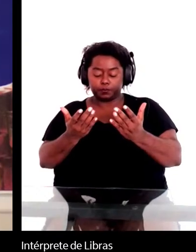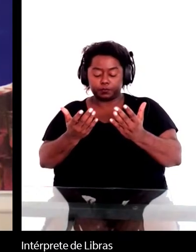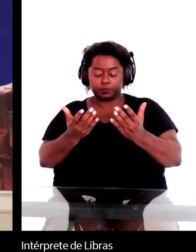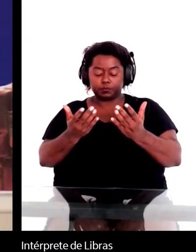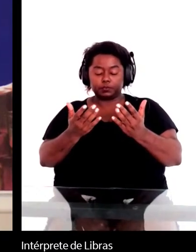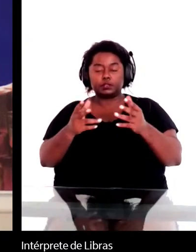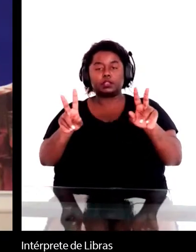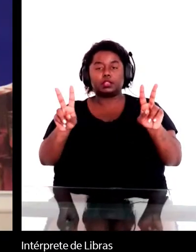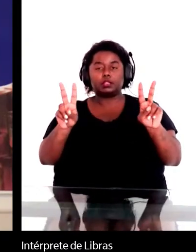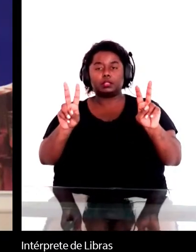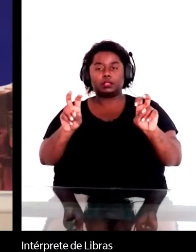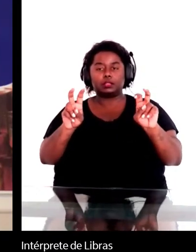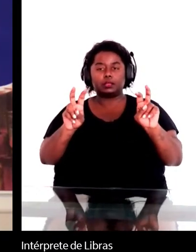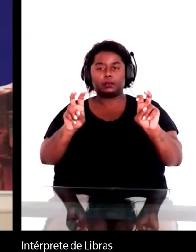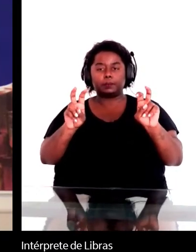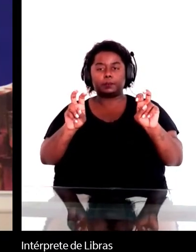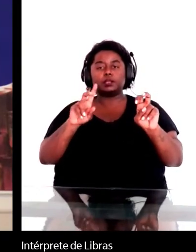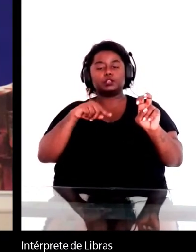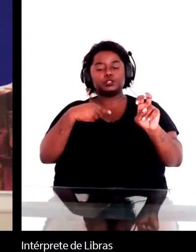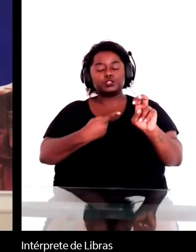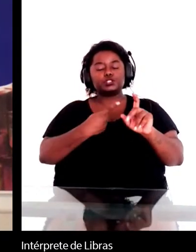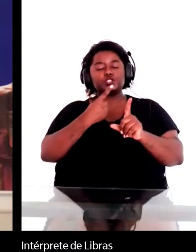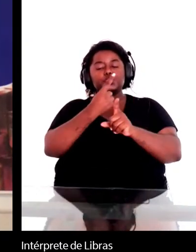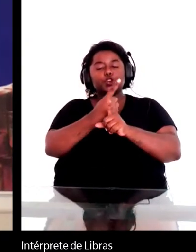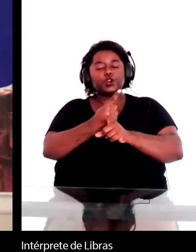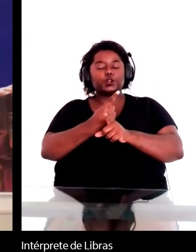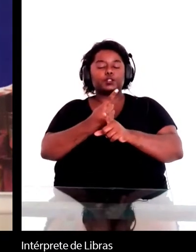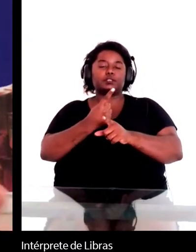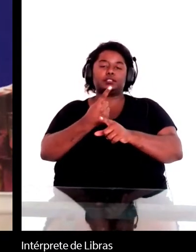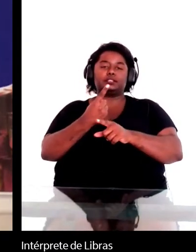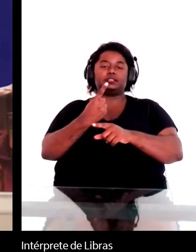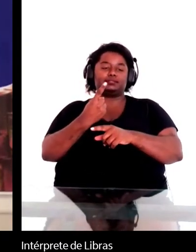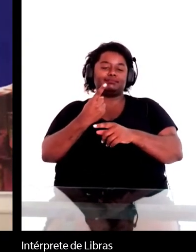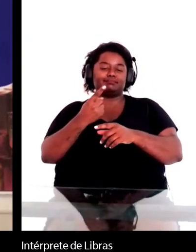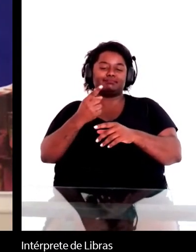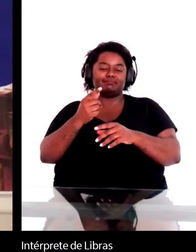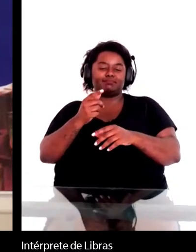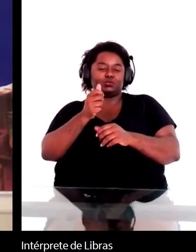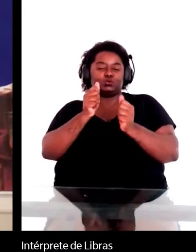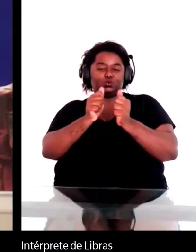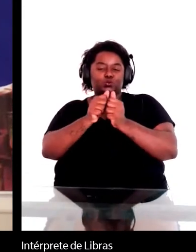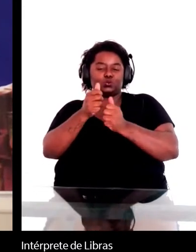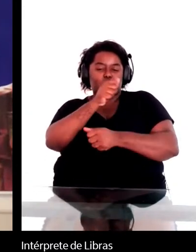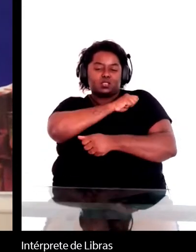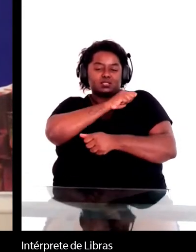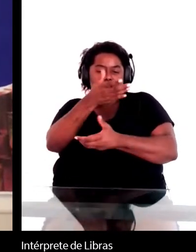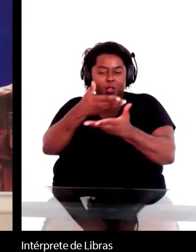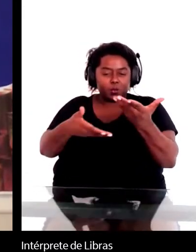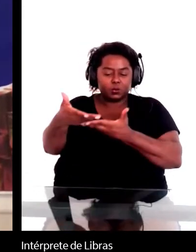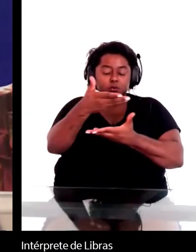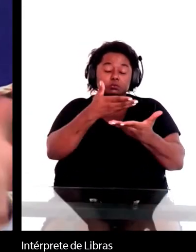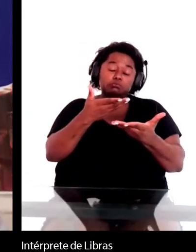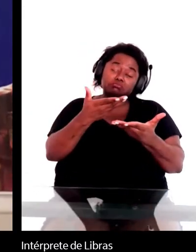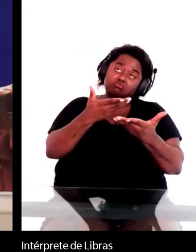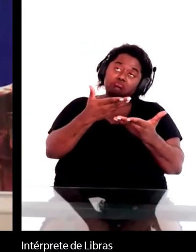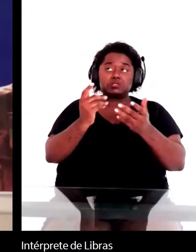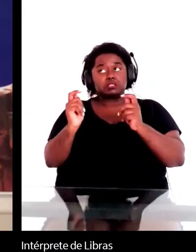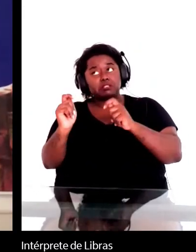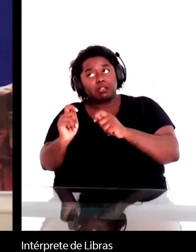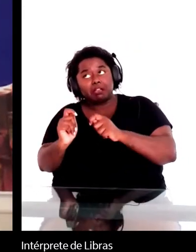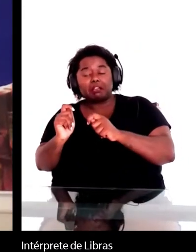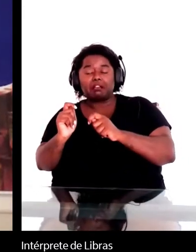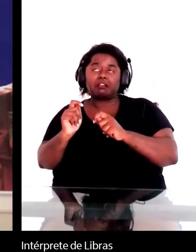que nós encontramos entre nossos alunos, cabe ou não cabe? Quer dizer, eu acho que chega no primeiro momento